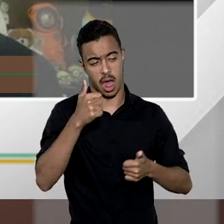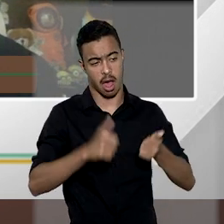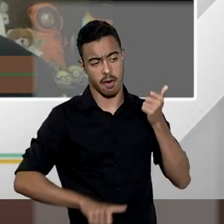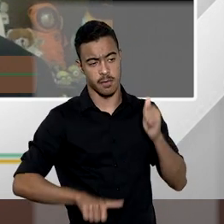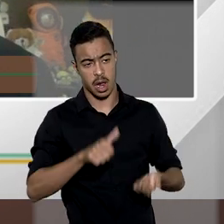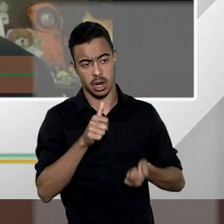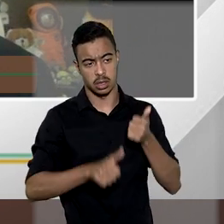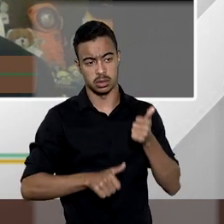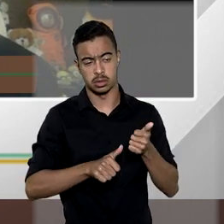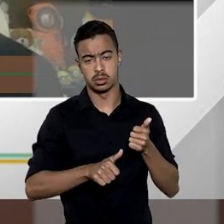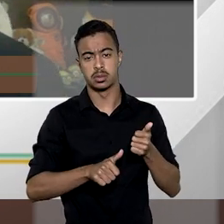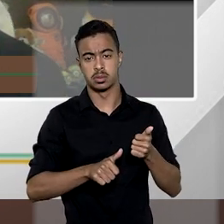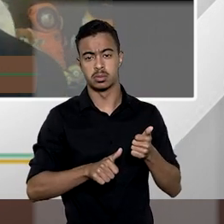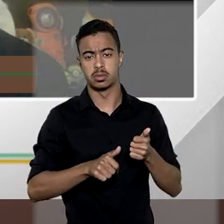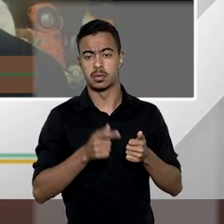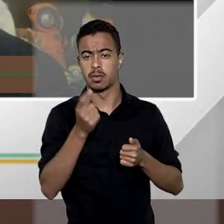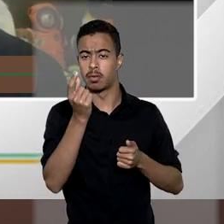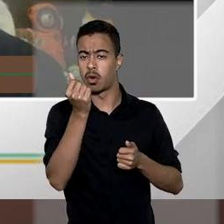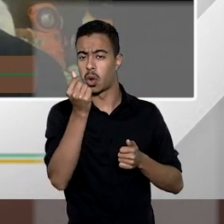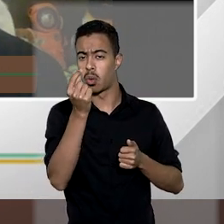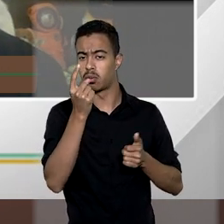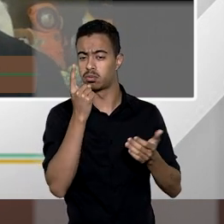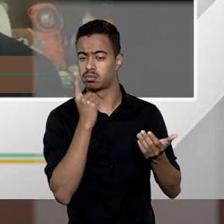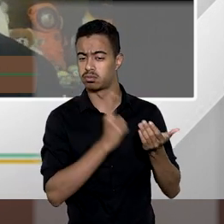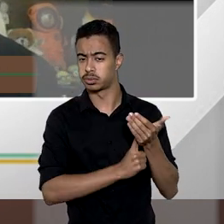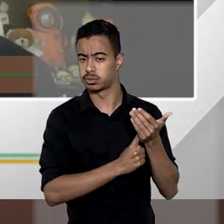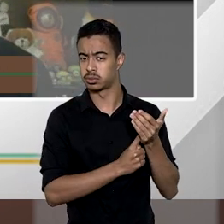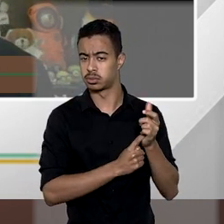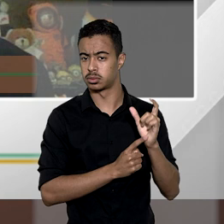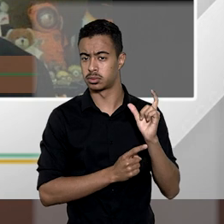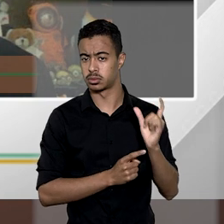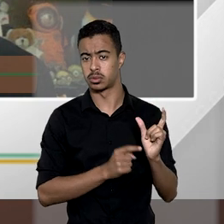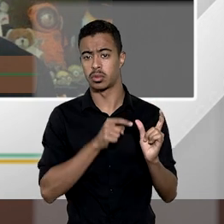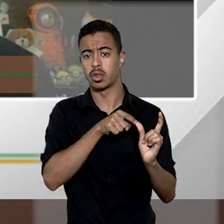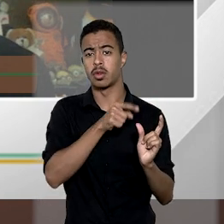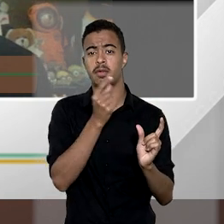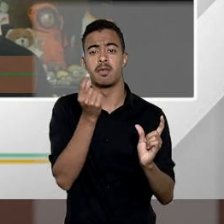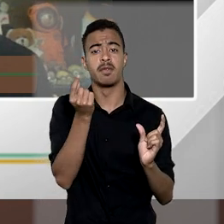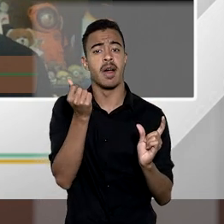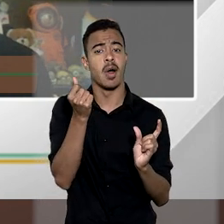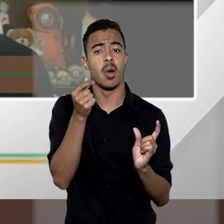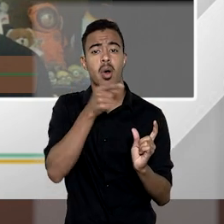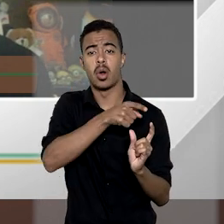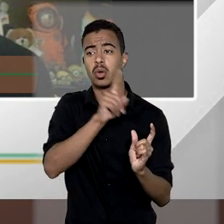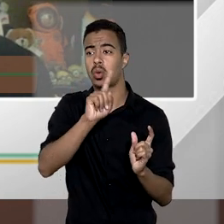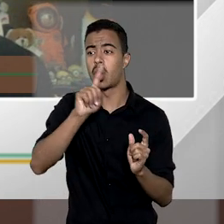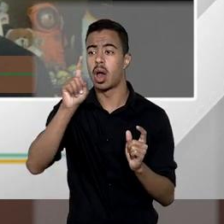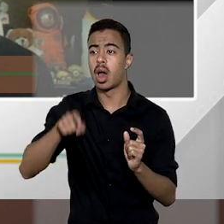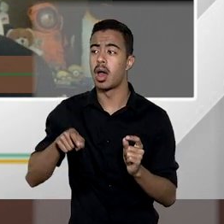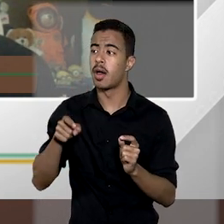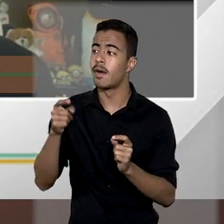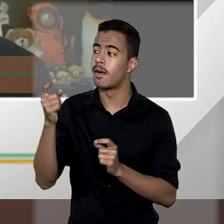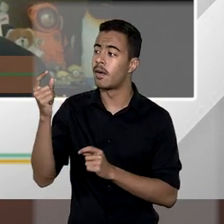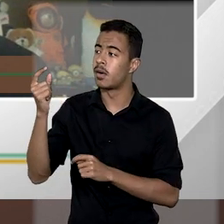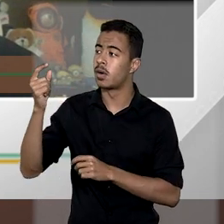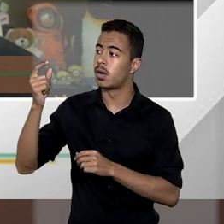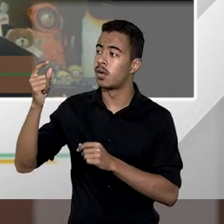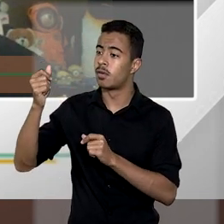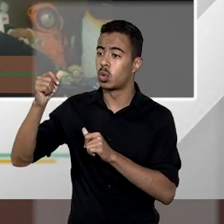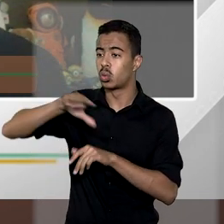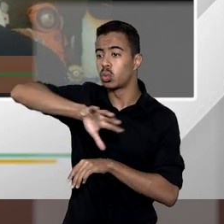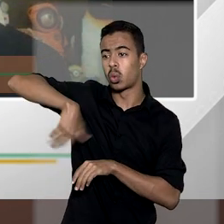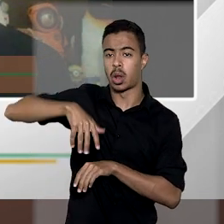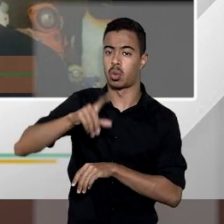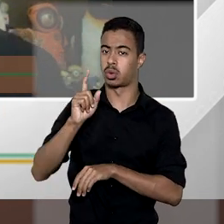é feita a fixação de um valor este valor não corresponde ao efetivo valor